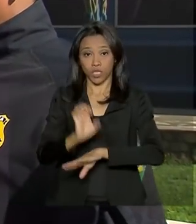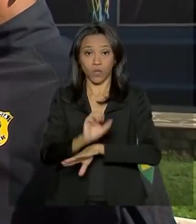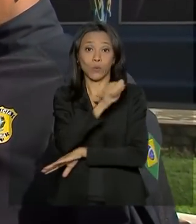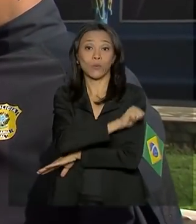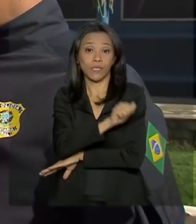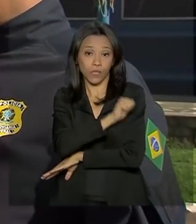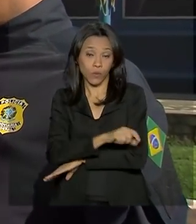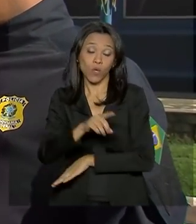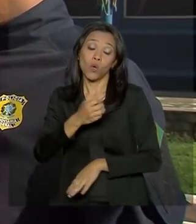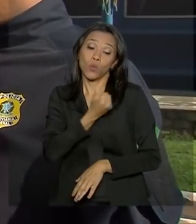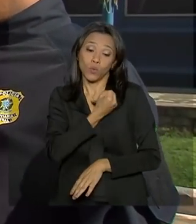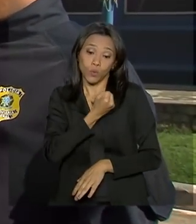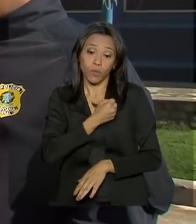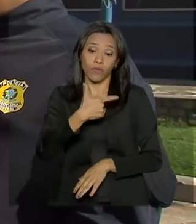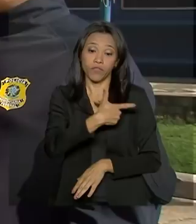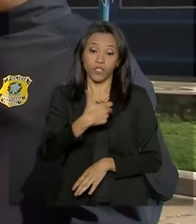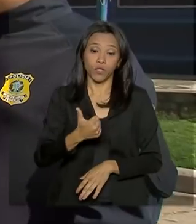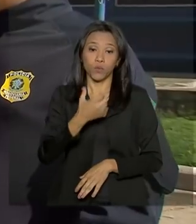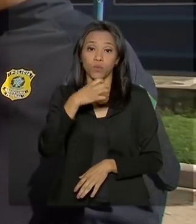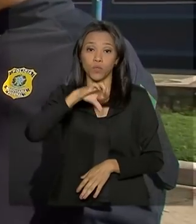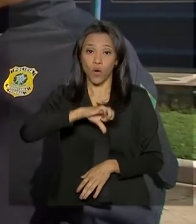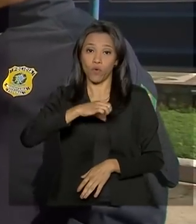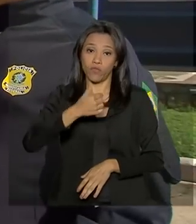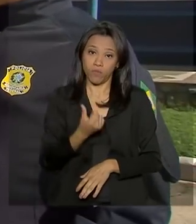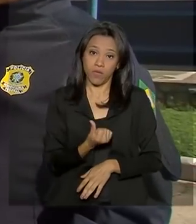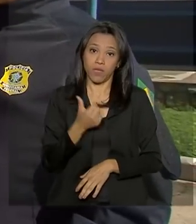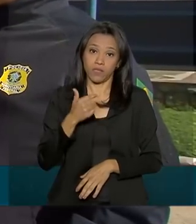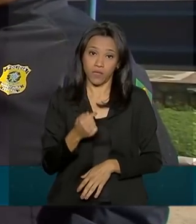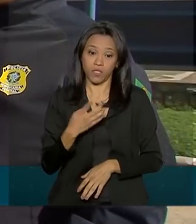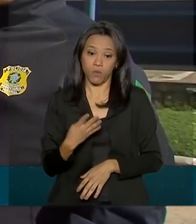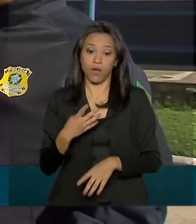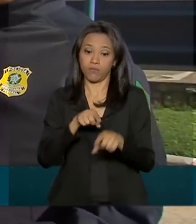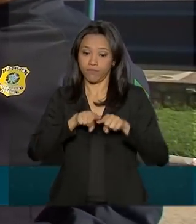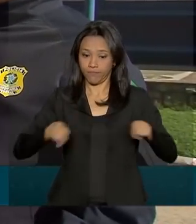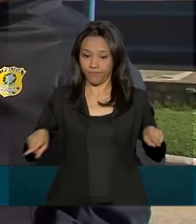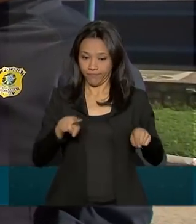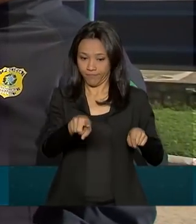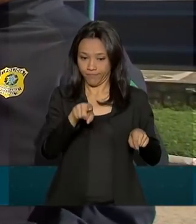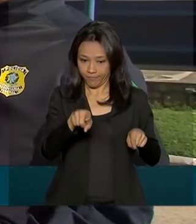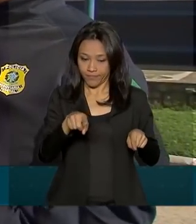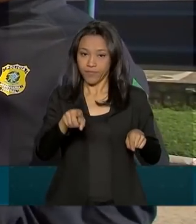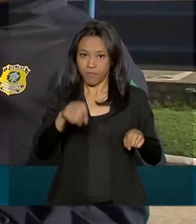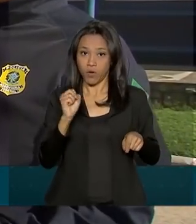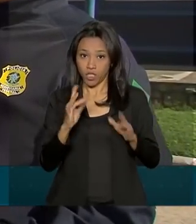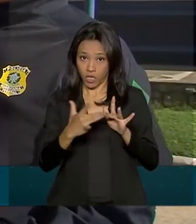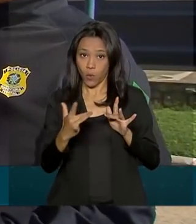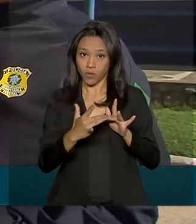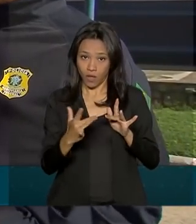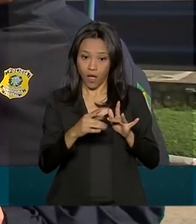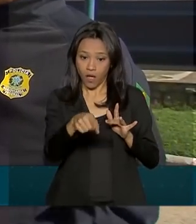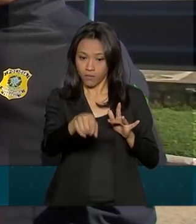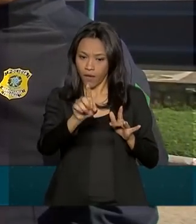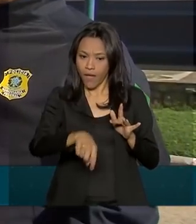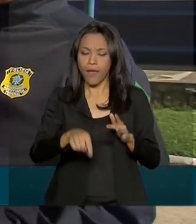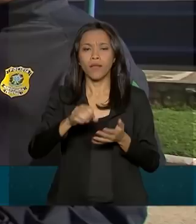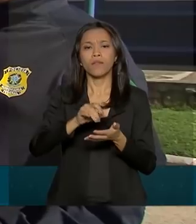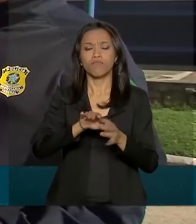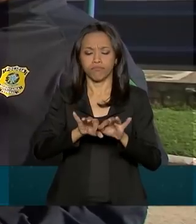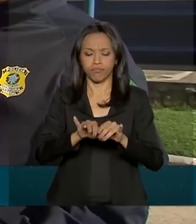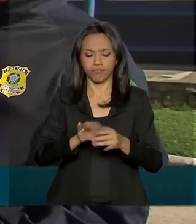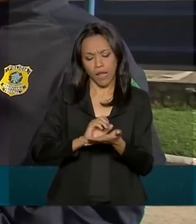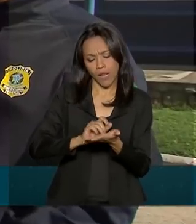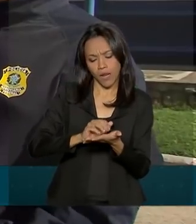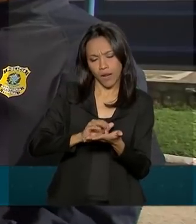O número é o 21-967-465-30 e esse é direcionado exatamente para mensagens de texto,